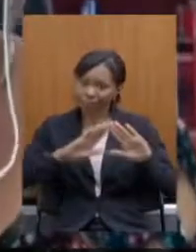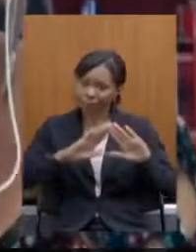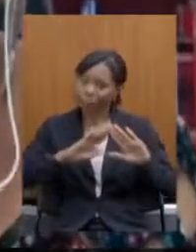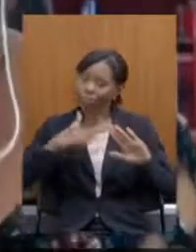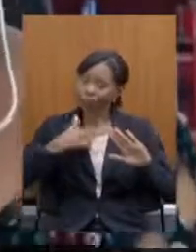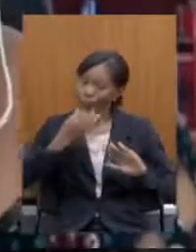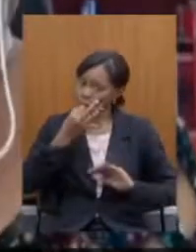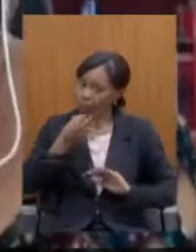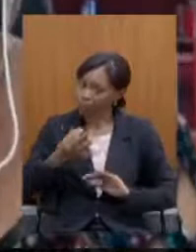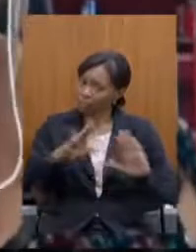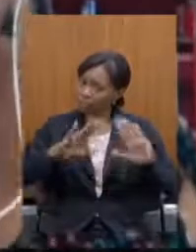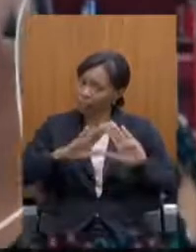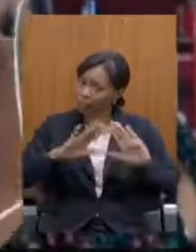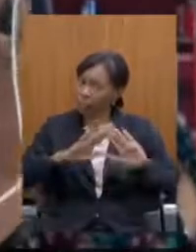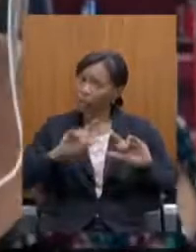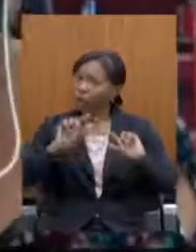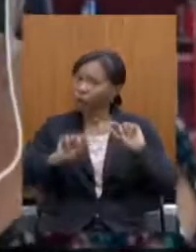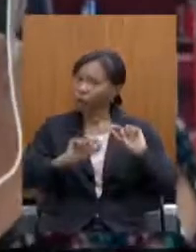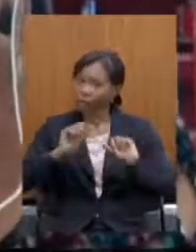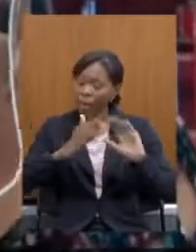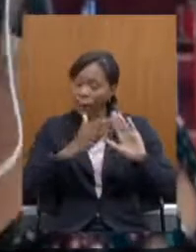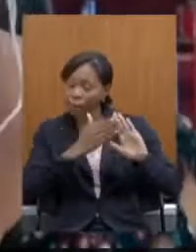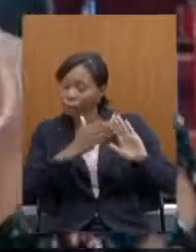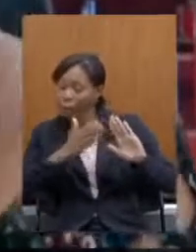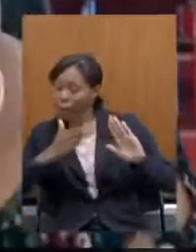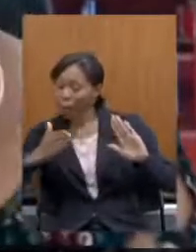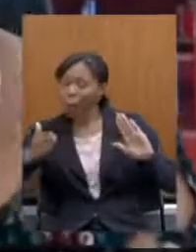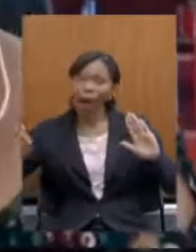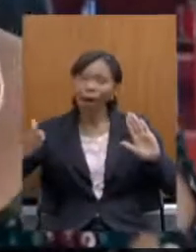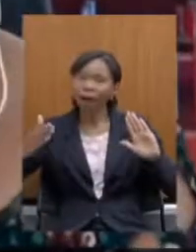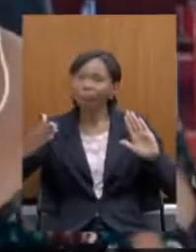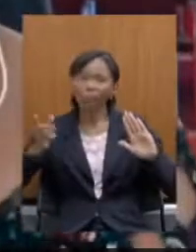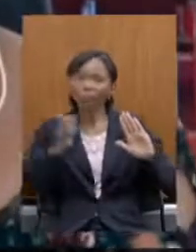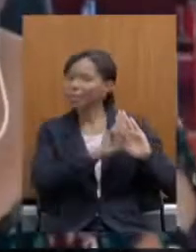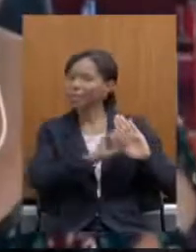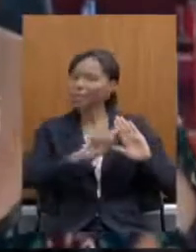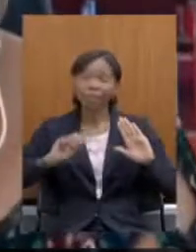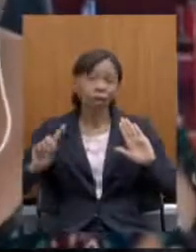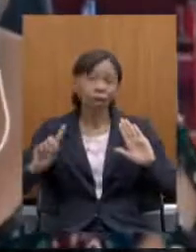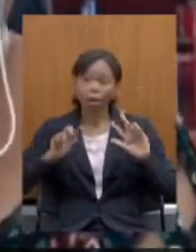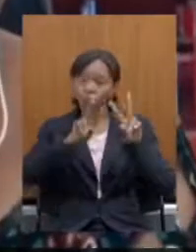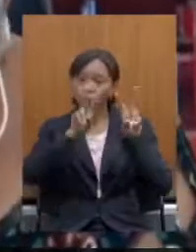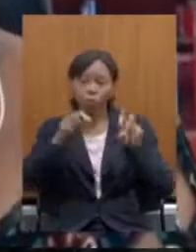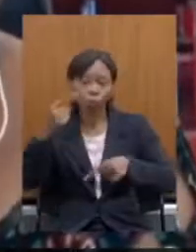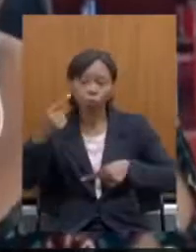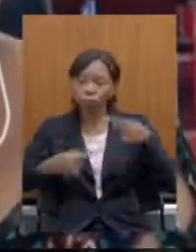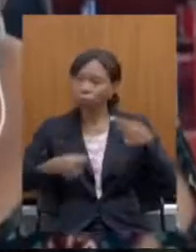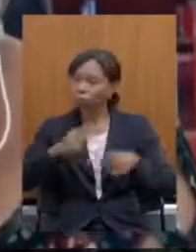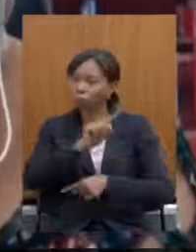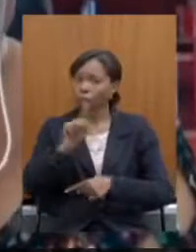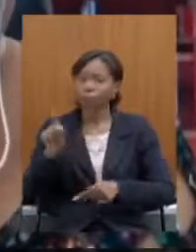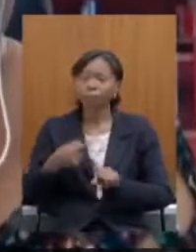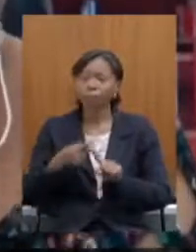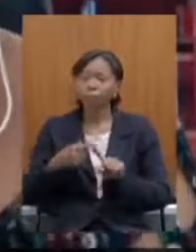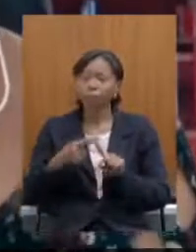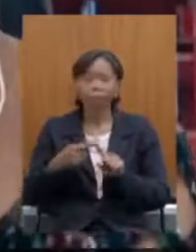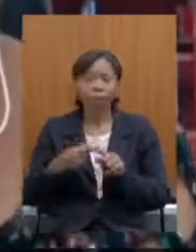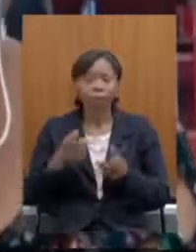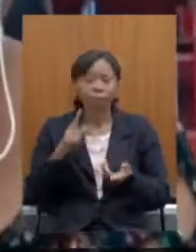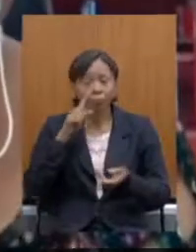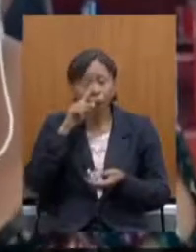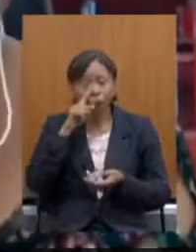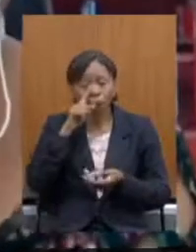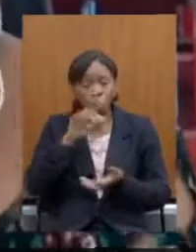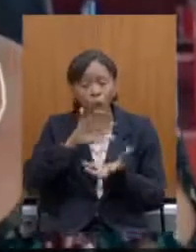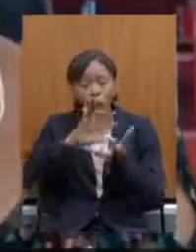decisão de não ter prazo para discutir essa questão sob o risco de fazermos uma reforma de não